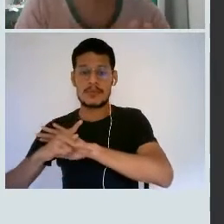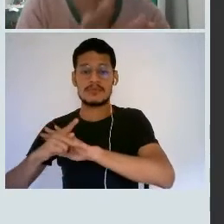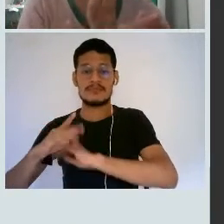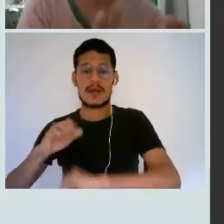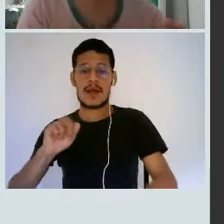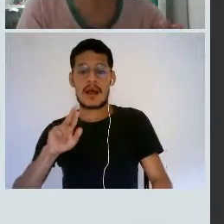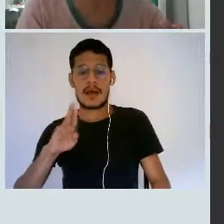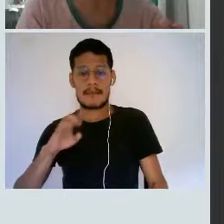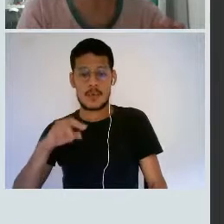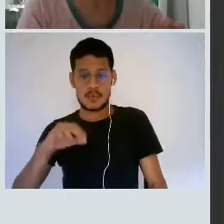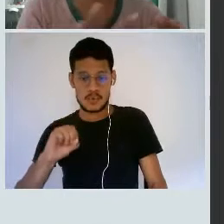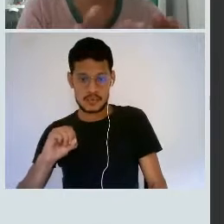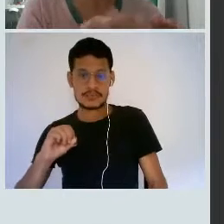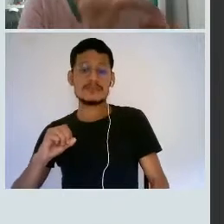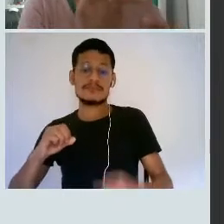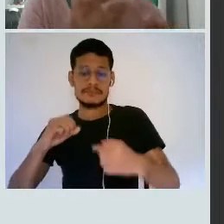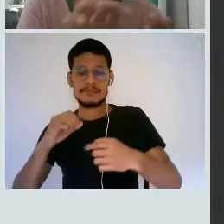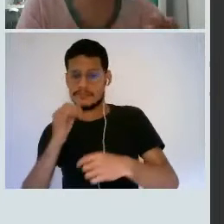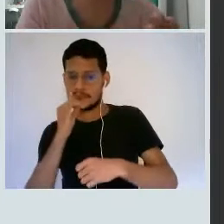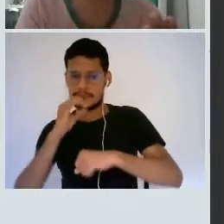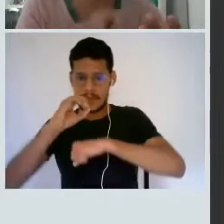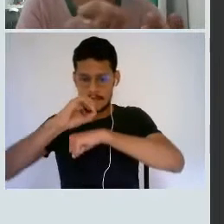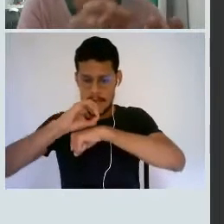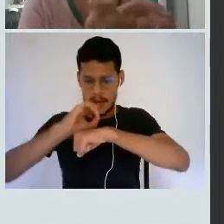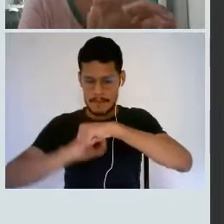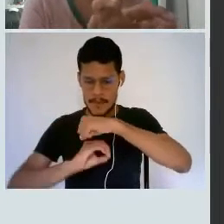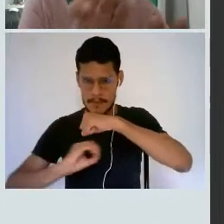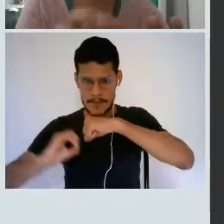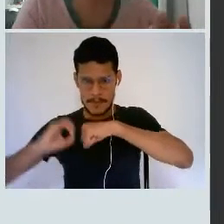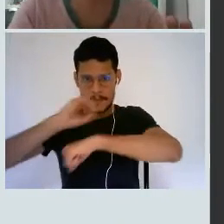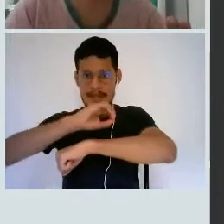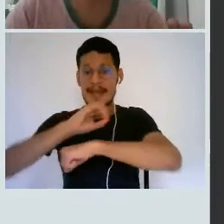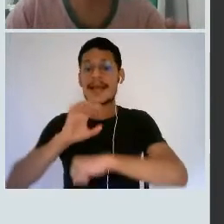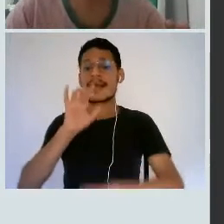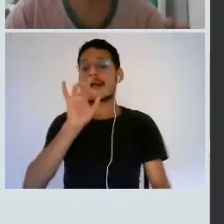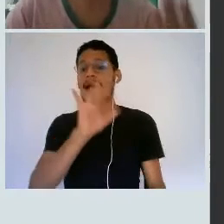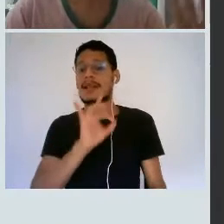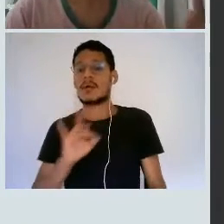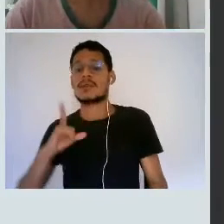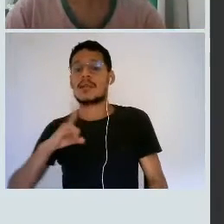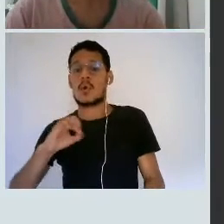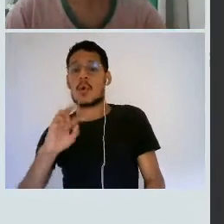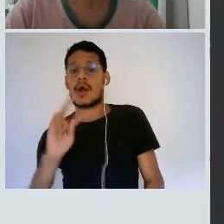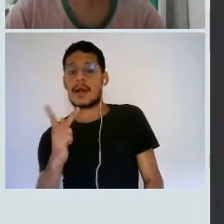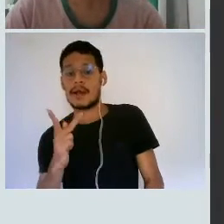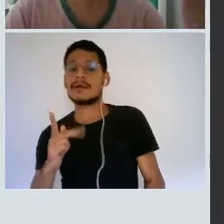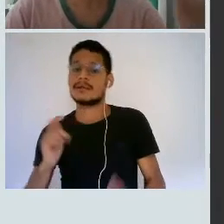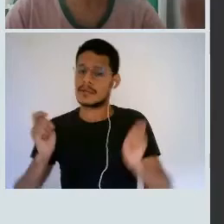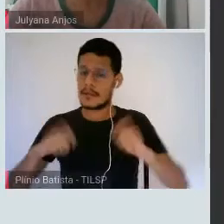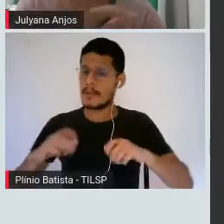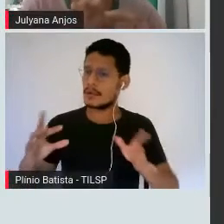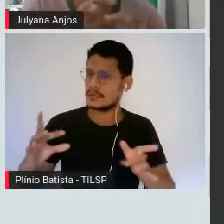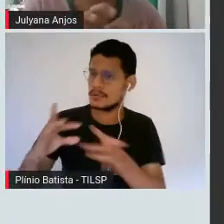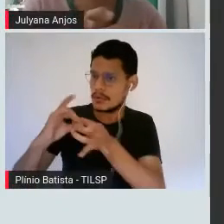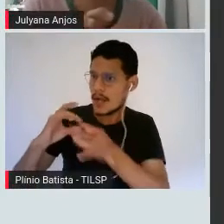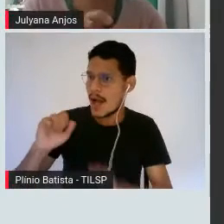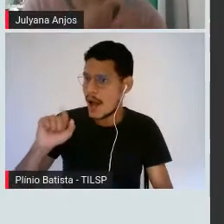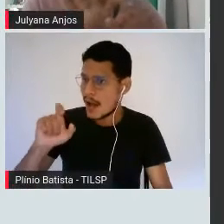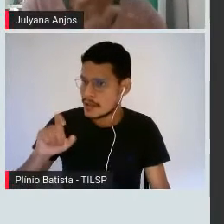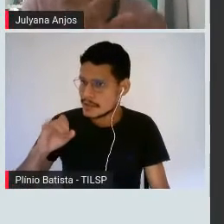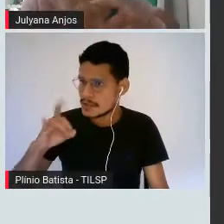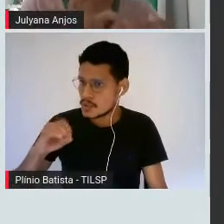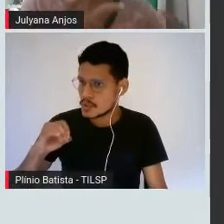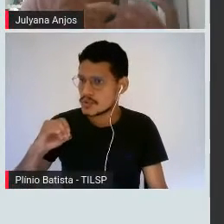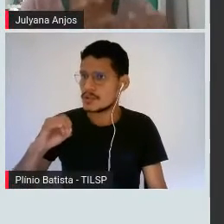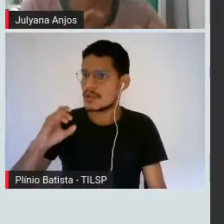Cada uma tem um OH, ou seja, cada uma permite uma associação com o ácido graxo. Então, eu posso ter ligação do meu álcool